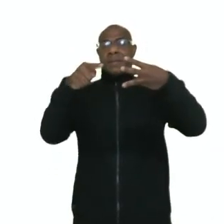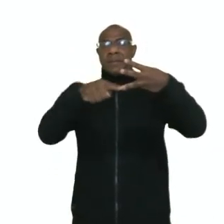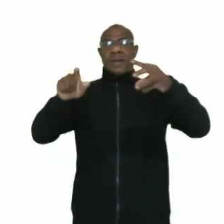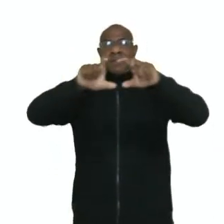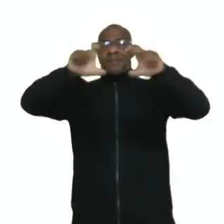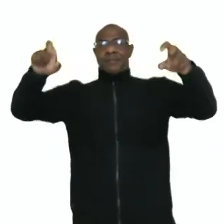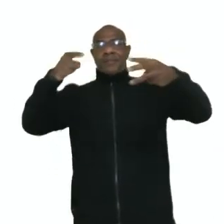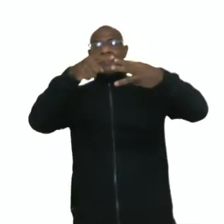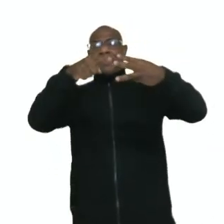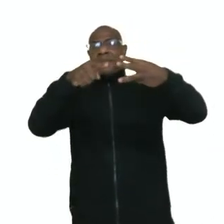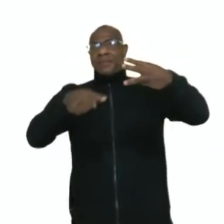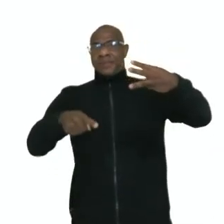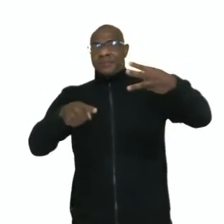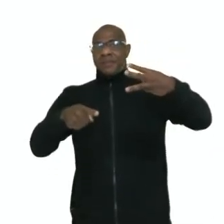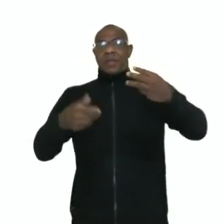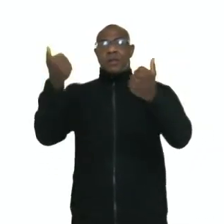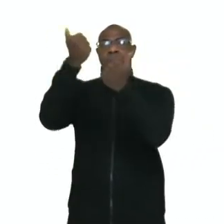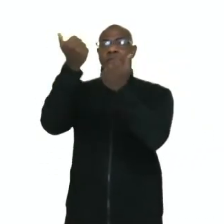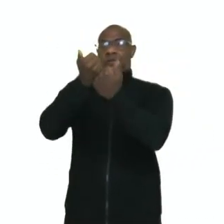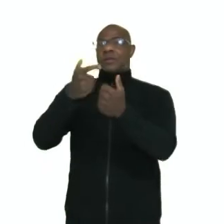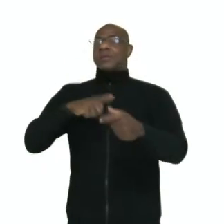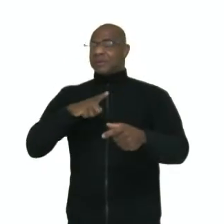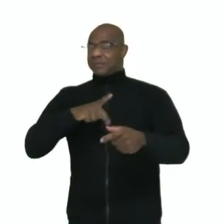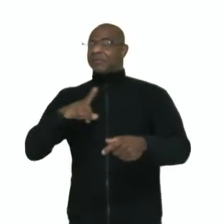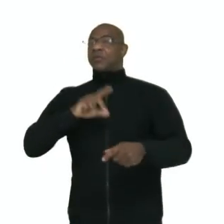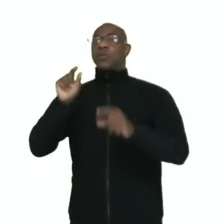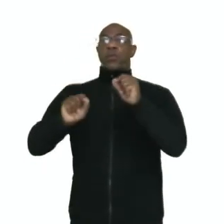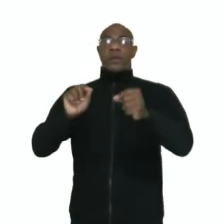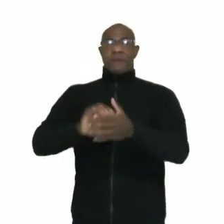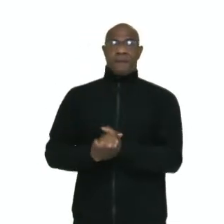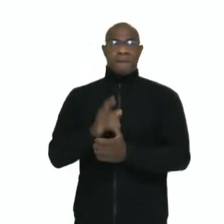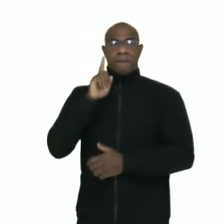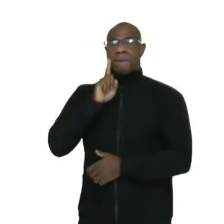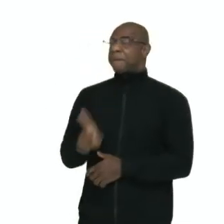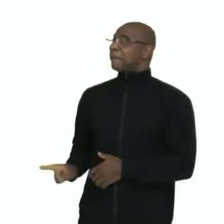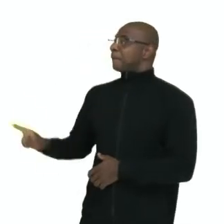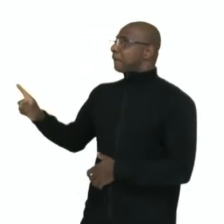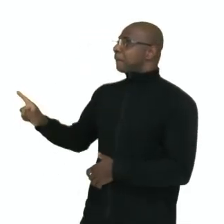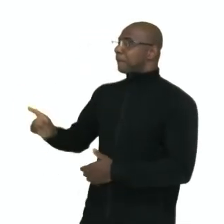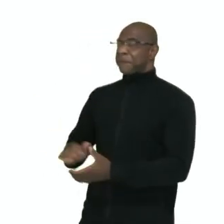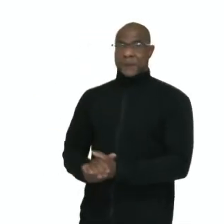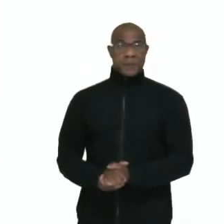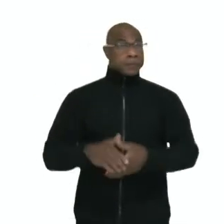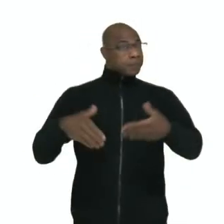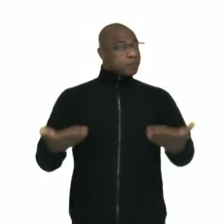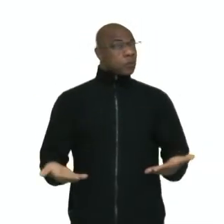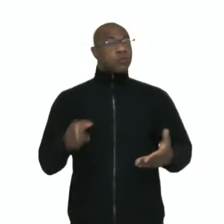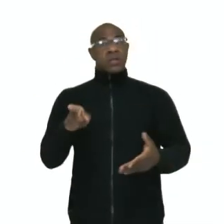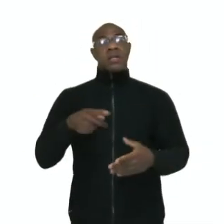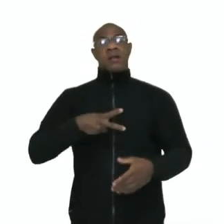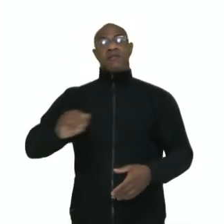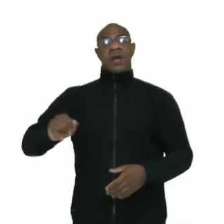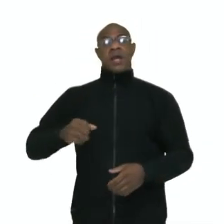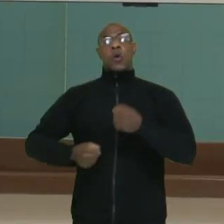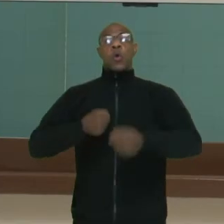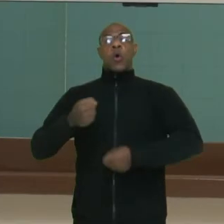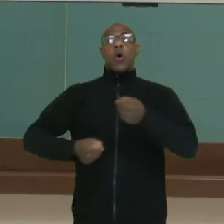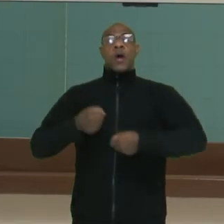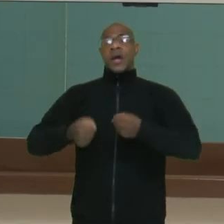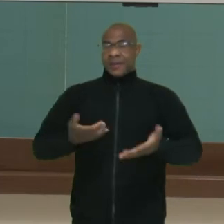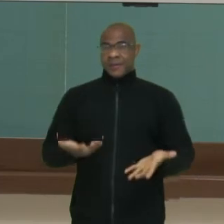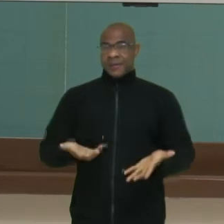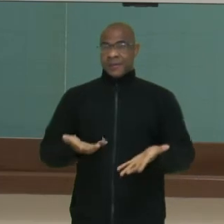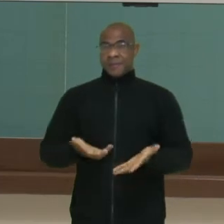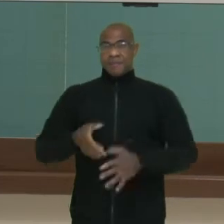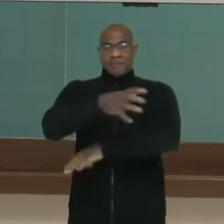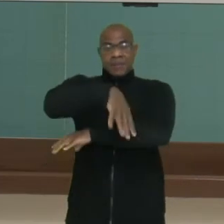o p-yan. Então, nós temos ali o exemplo. When do you go running in the park? Quando que você vai correr no parque? Aí, está dizendo,